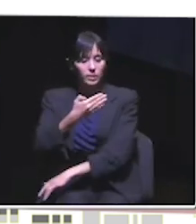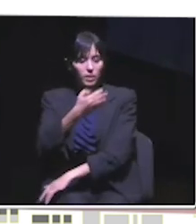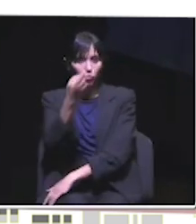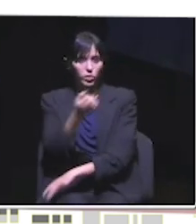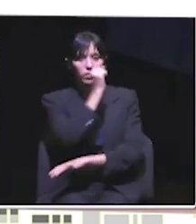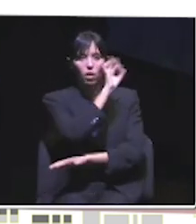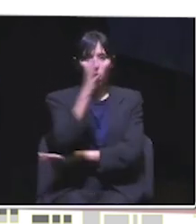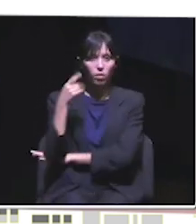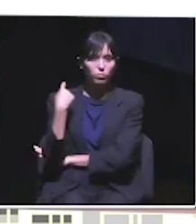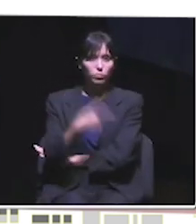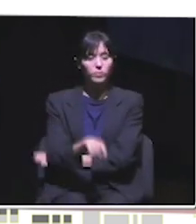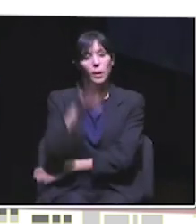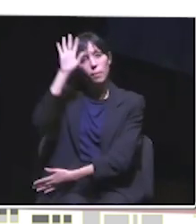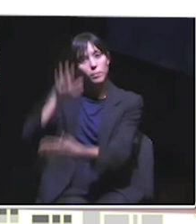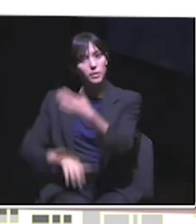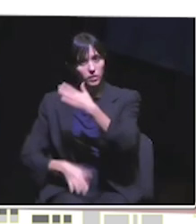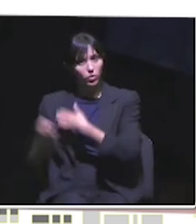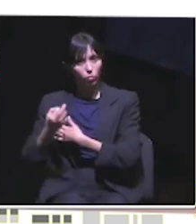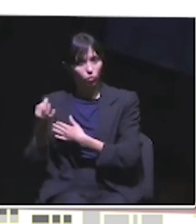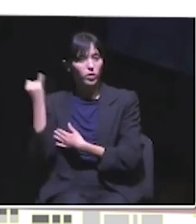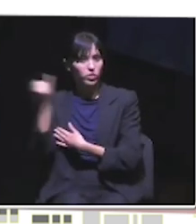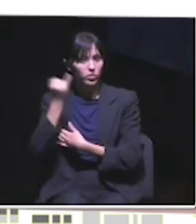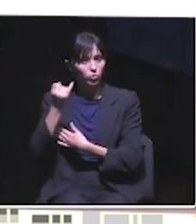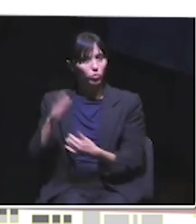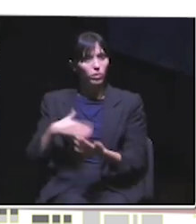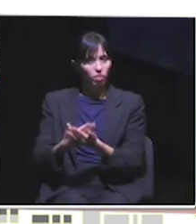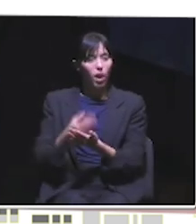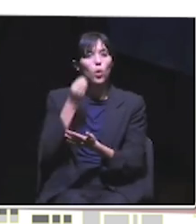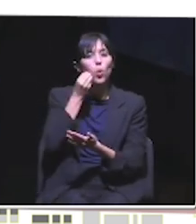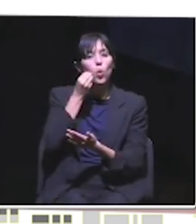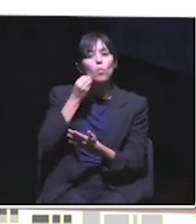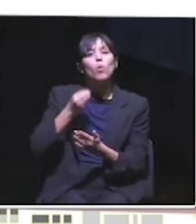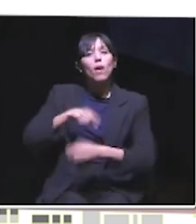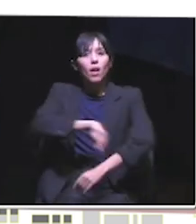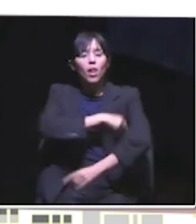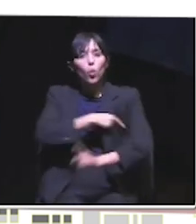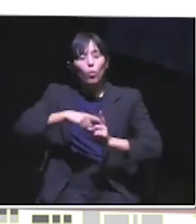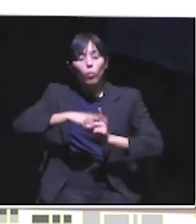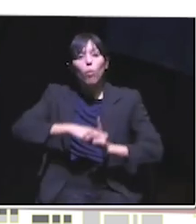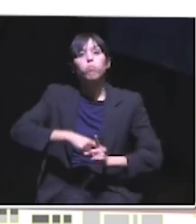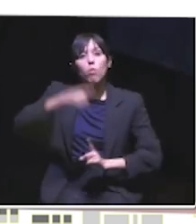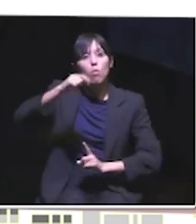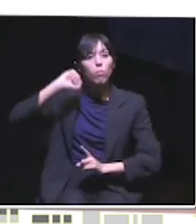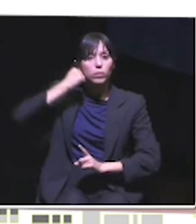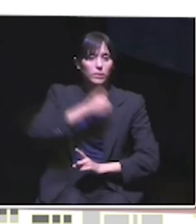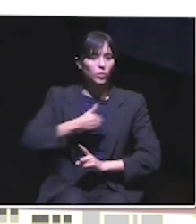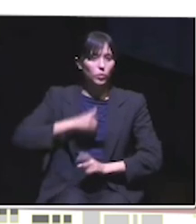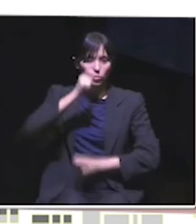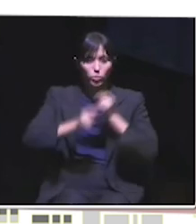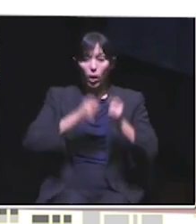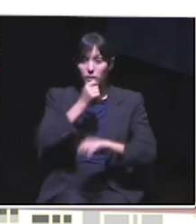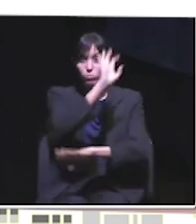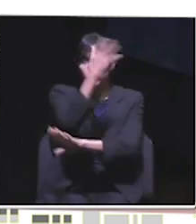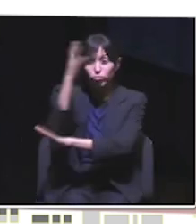arbórea. O Barcelona Institute for Global Health mostrou como as vagas de calor têm impacto significativo na saúde pública e como a plantação de mais árvores pode